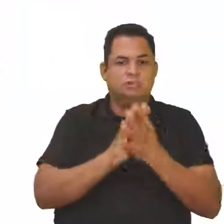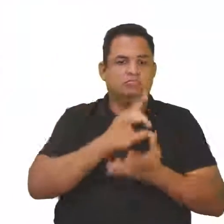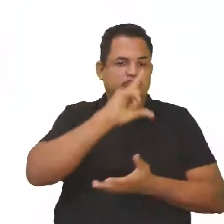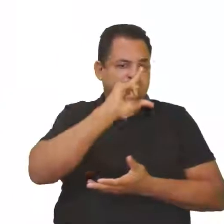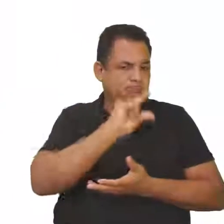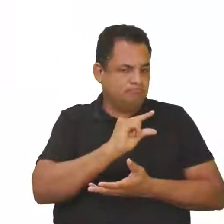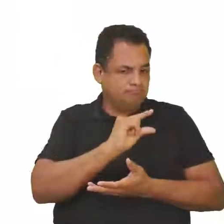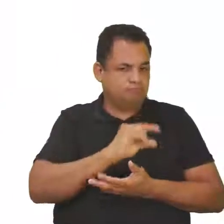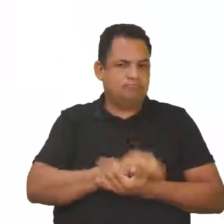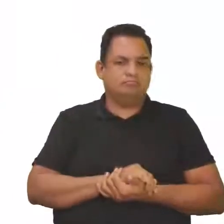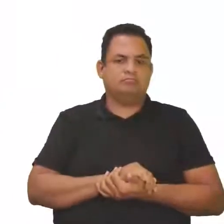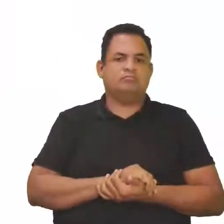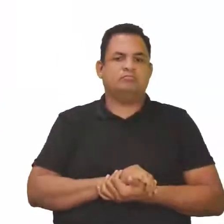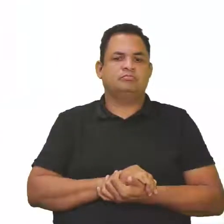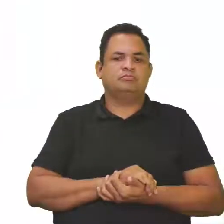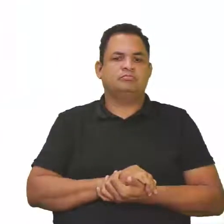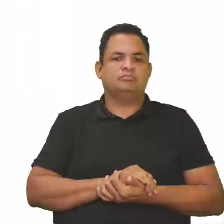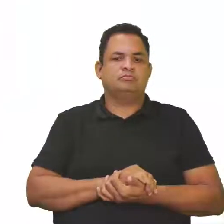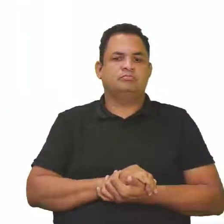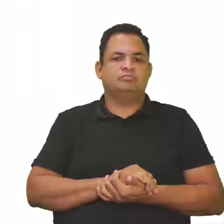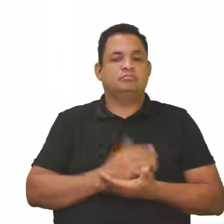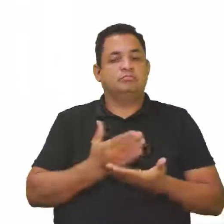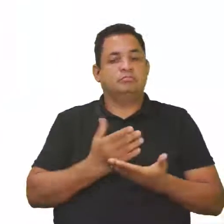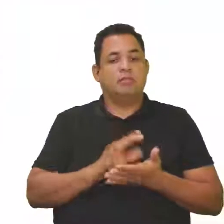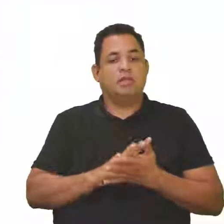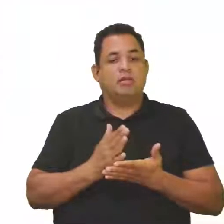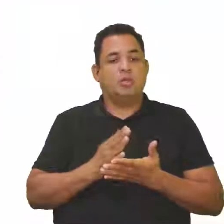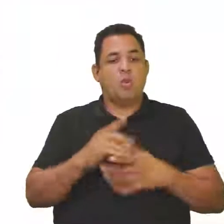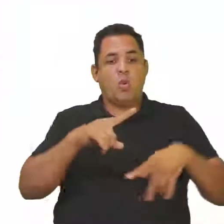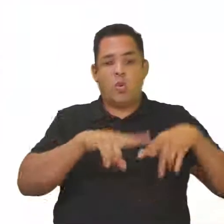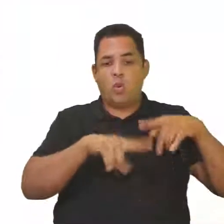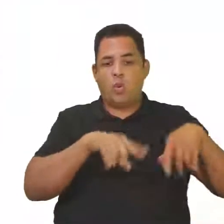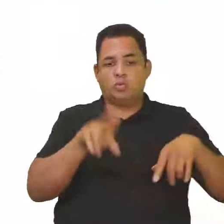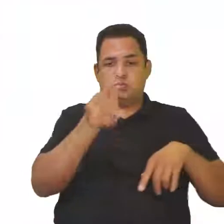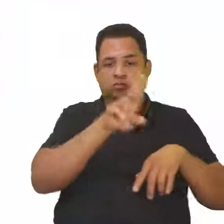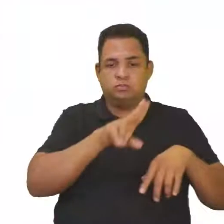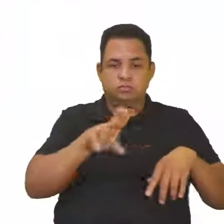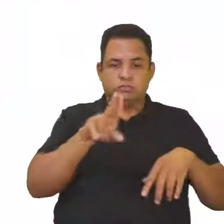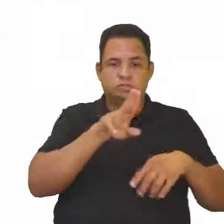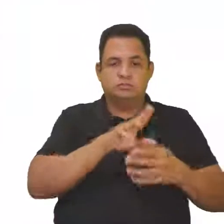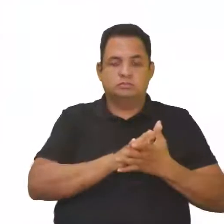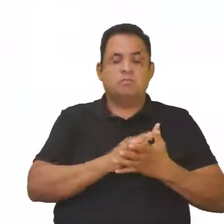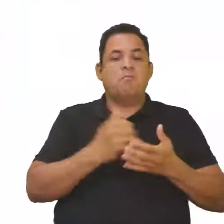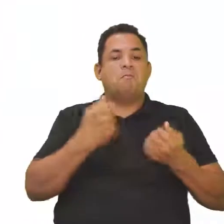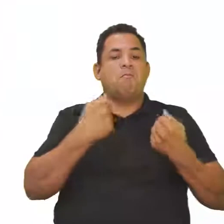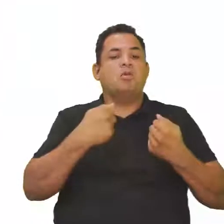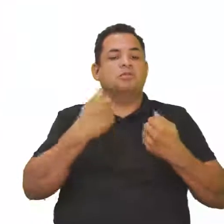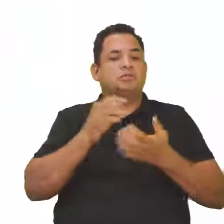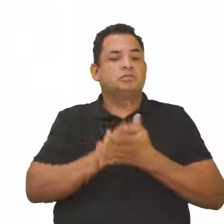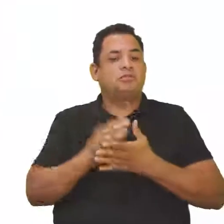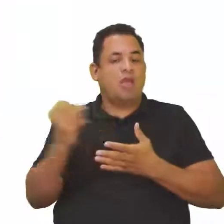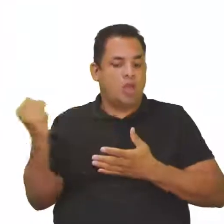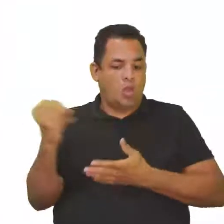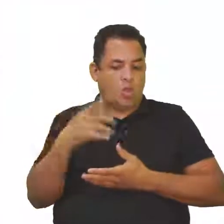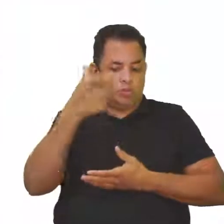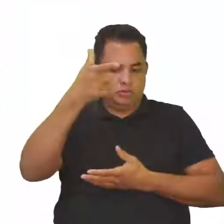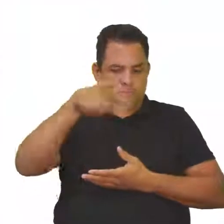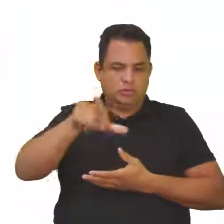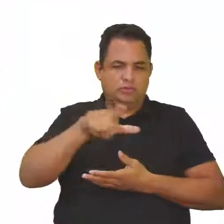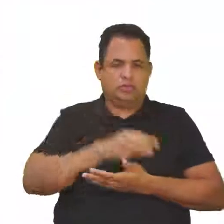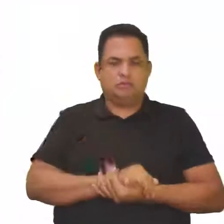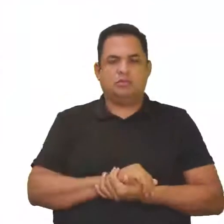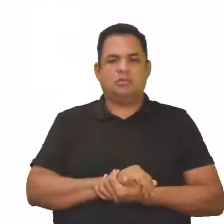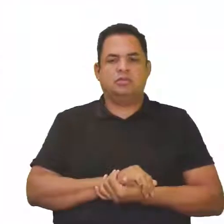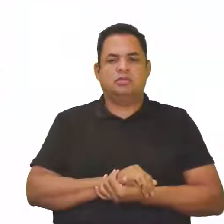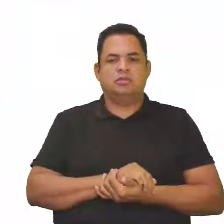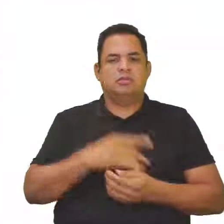foram mínimas, uma vez que os recursos utilizados são de caráter renovável. Bom,